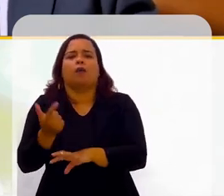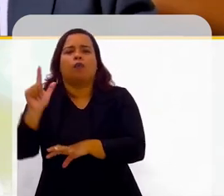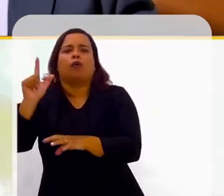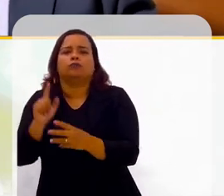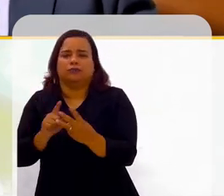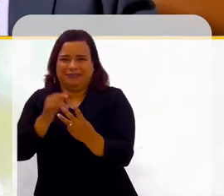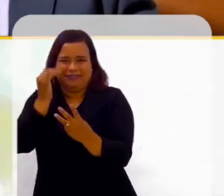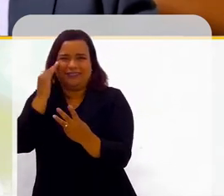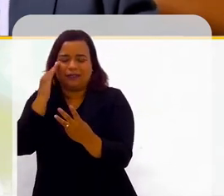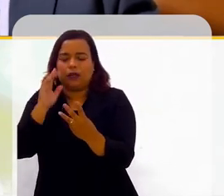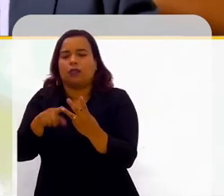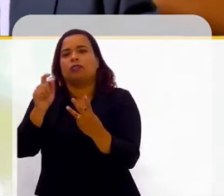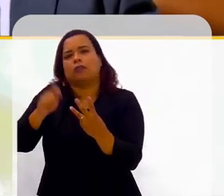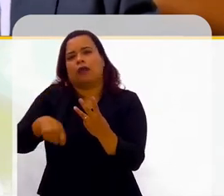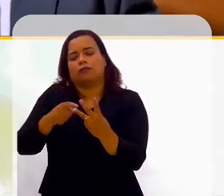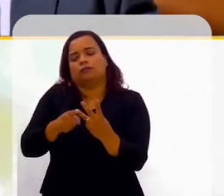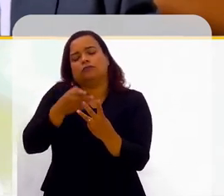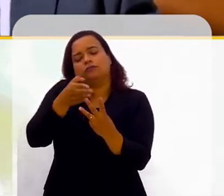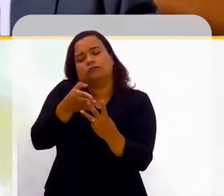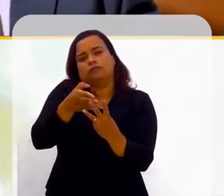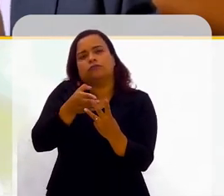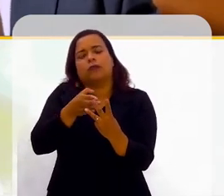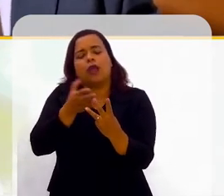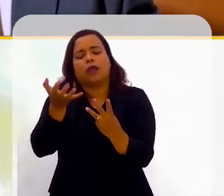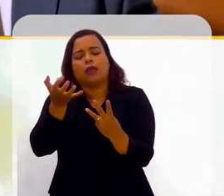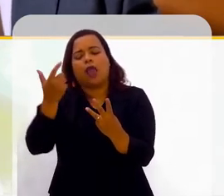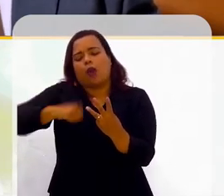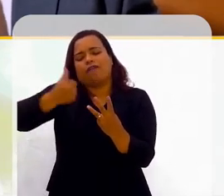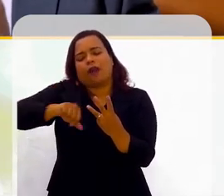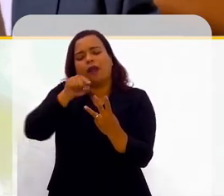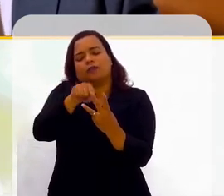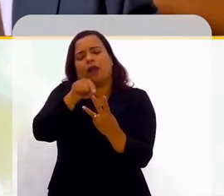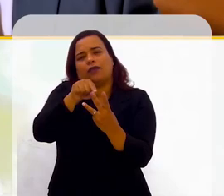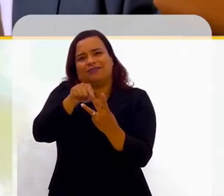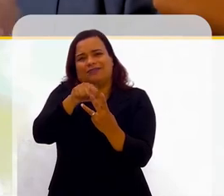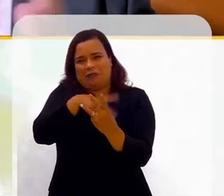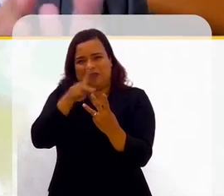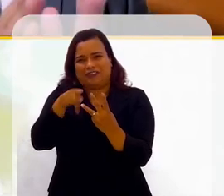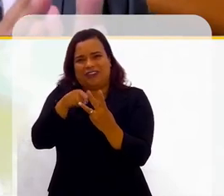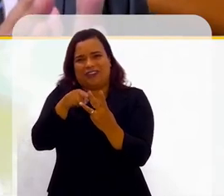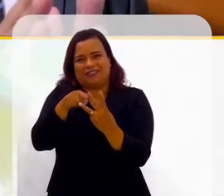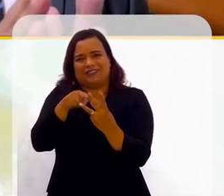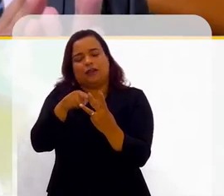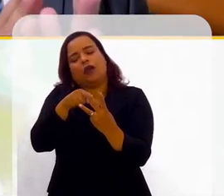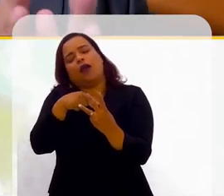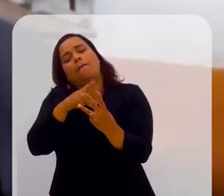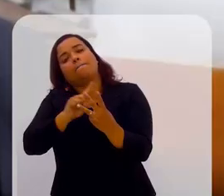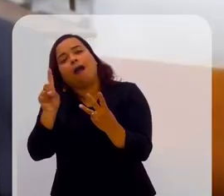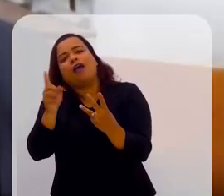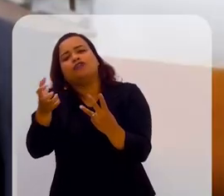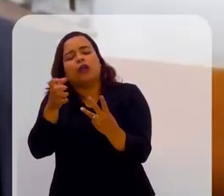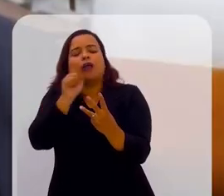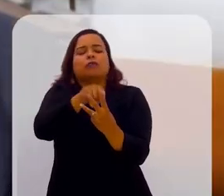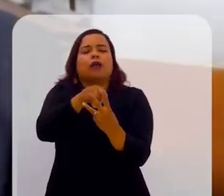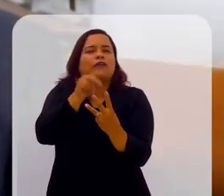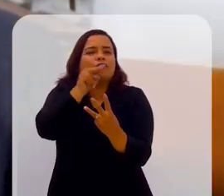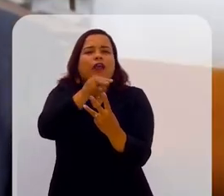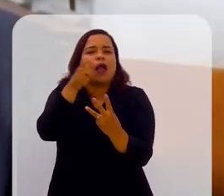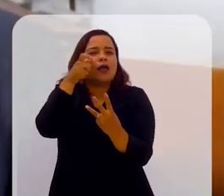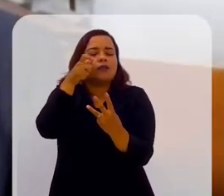outro ali como ouvinte. Então, eu falo assim, ah, eu vou fazer as avaliações em português, mas eu quero